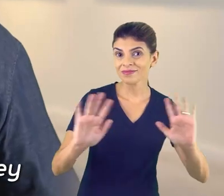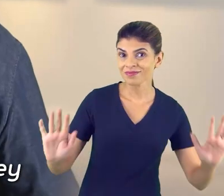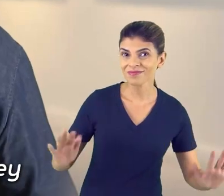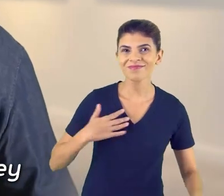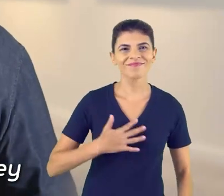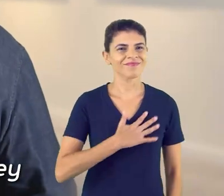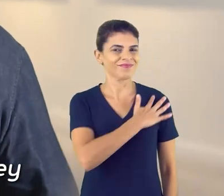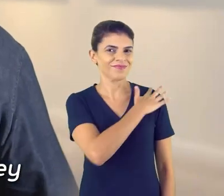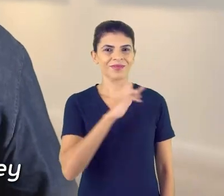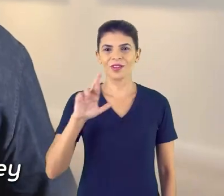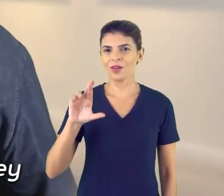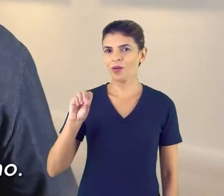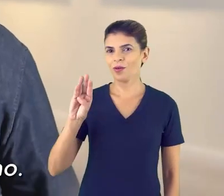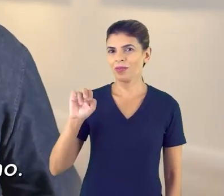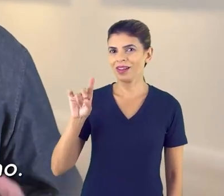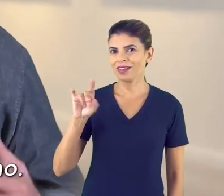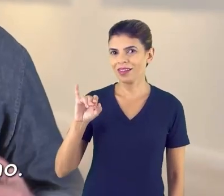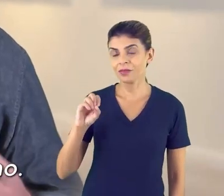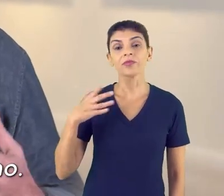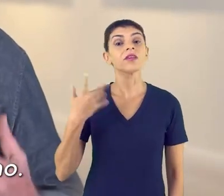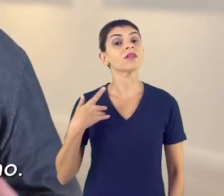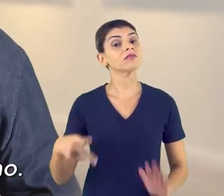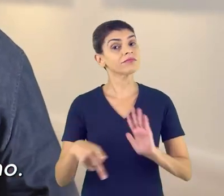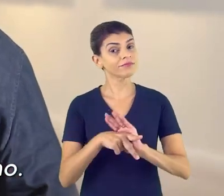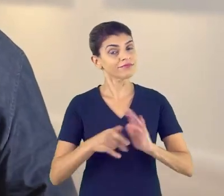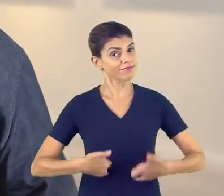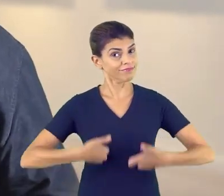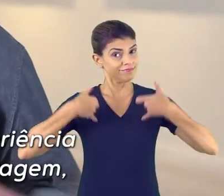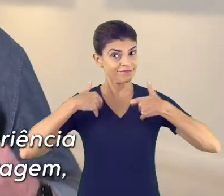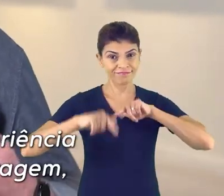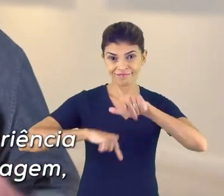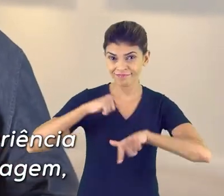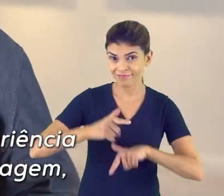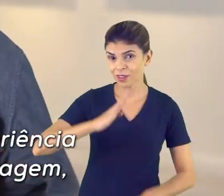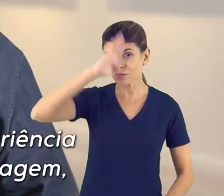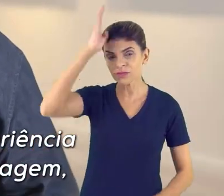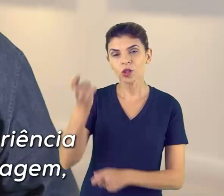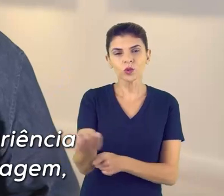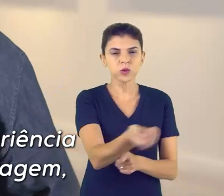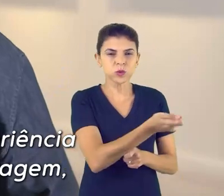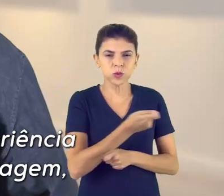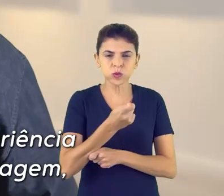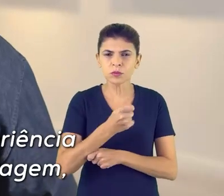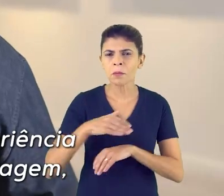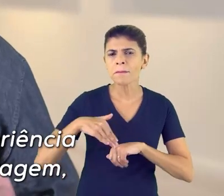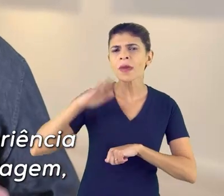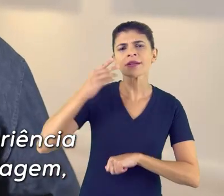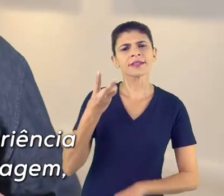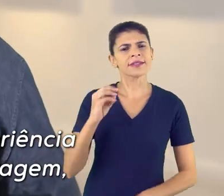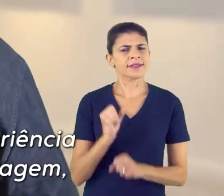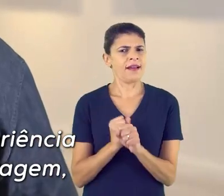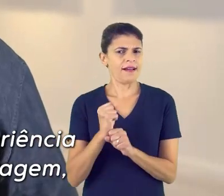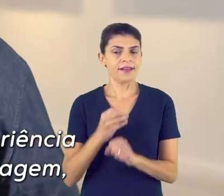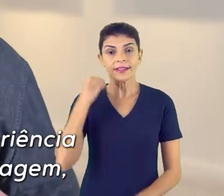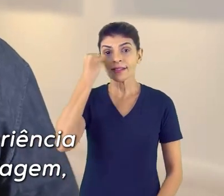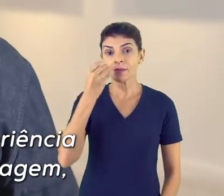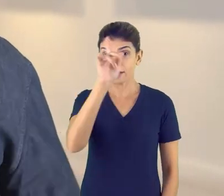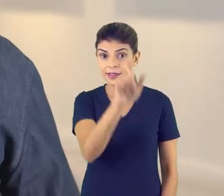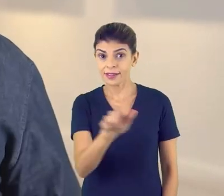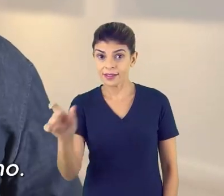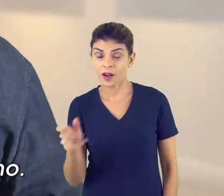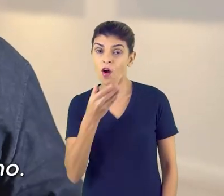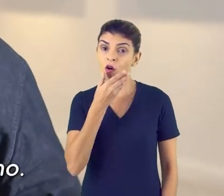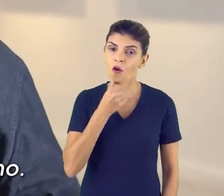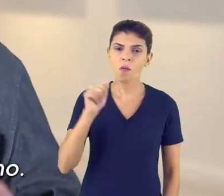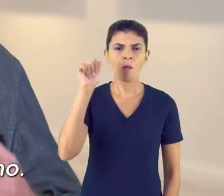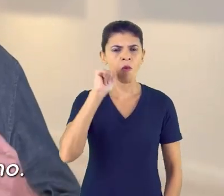Olá, sou o Coronel Roubadei e sou bombeiro com orgulho. Tenho mais de 30 anos de experiência com homens e mulheres de coragem